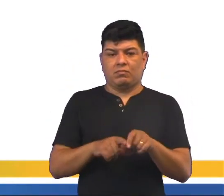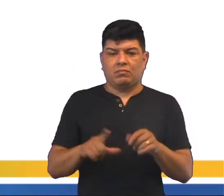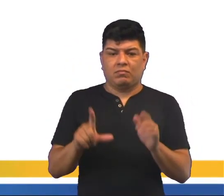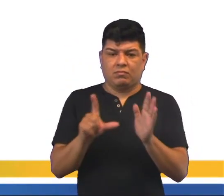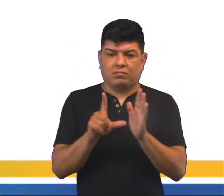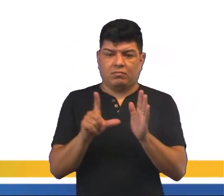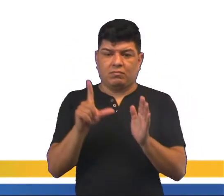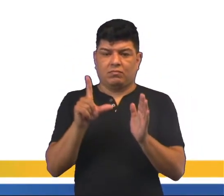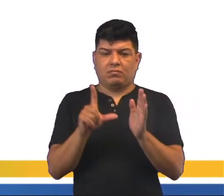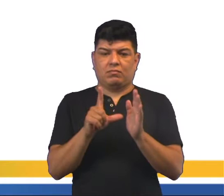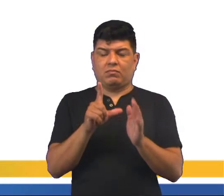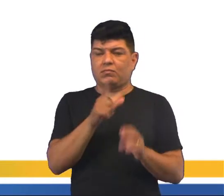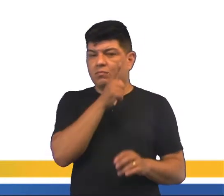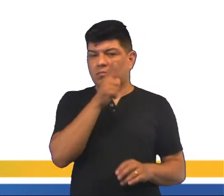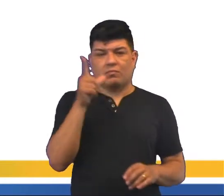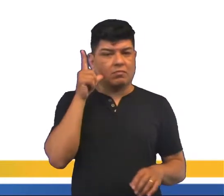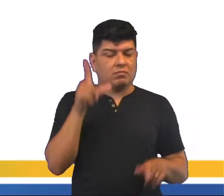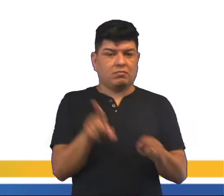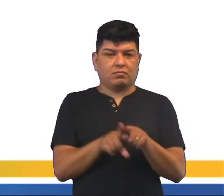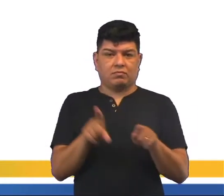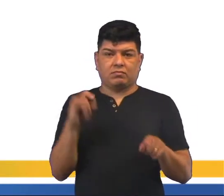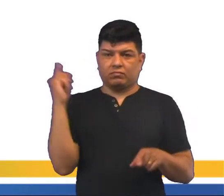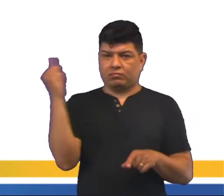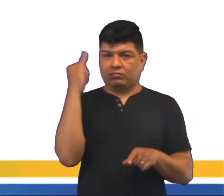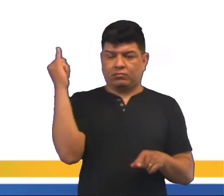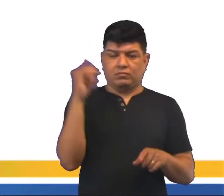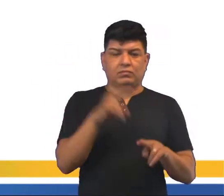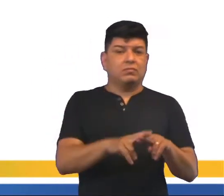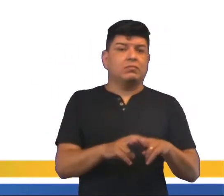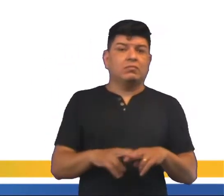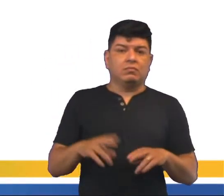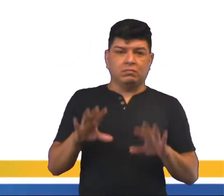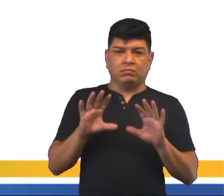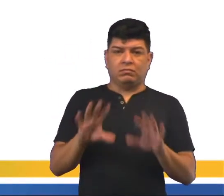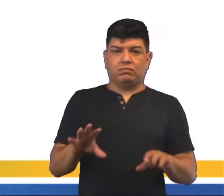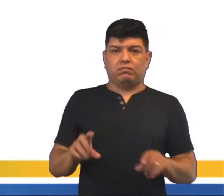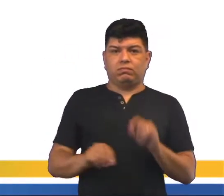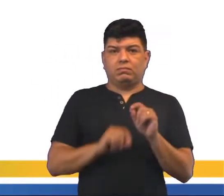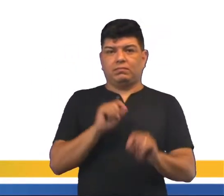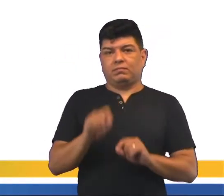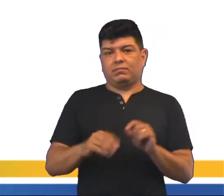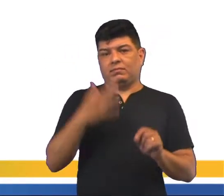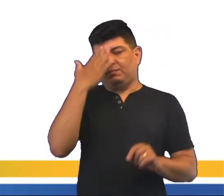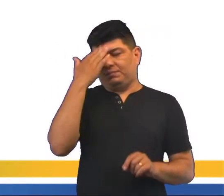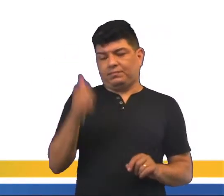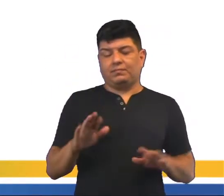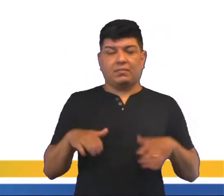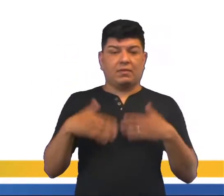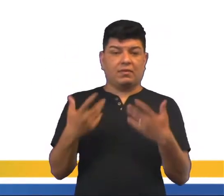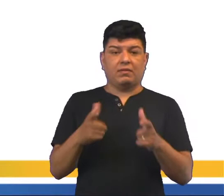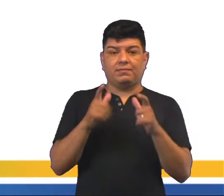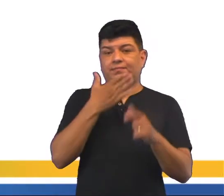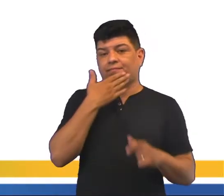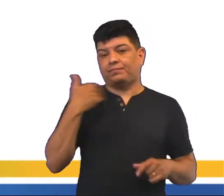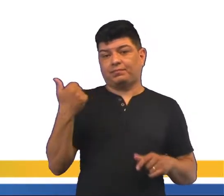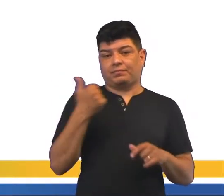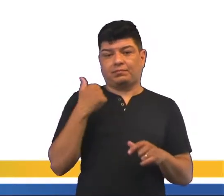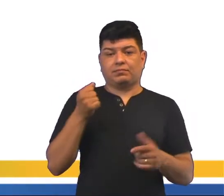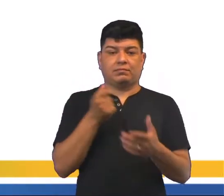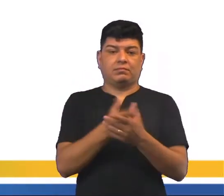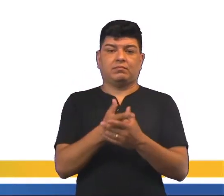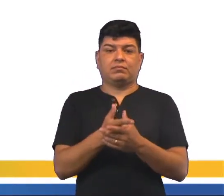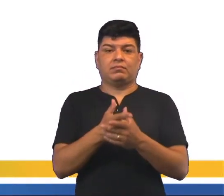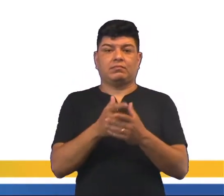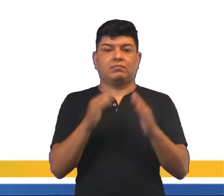a lanchonetes famosas, importantes, então há especulação imobiliária também para saber qual a área melhor quando você vai